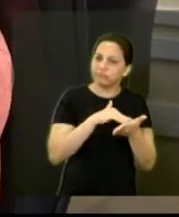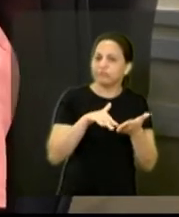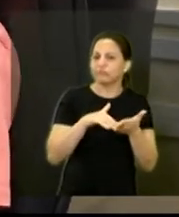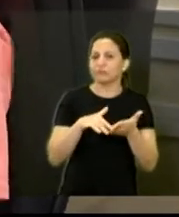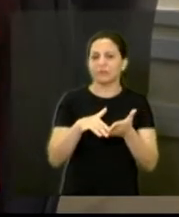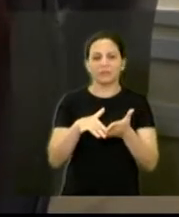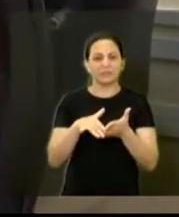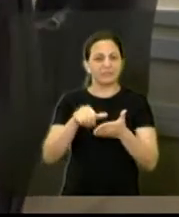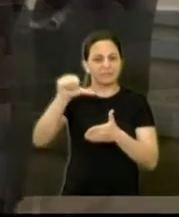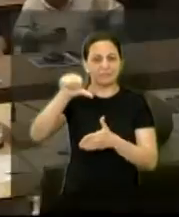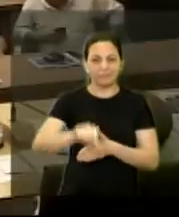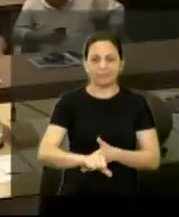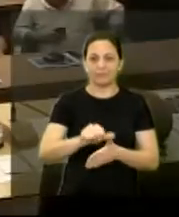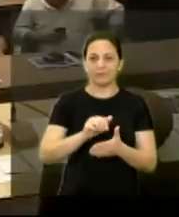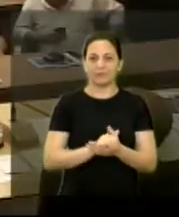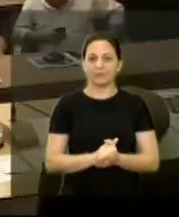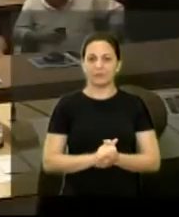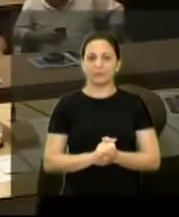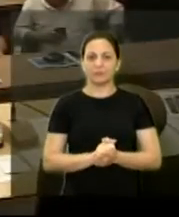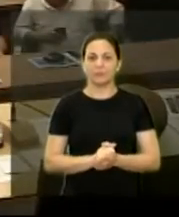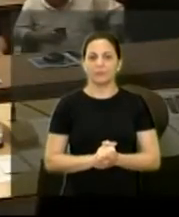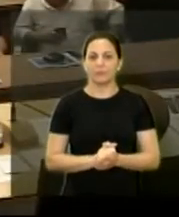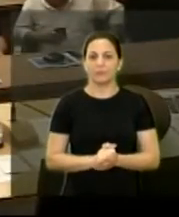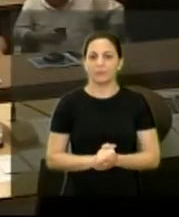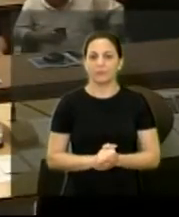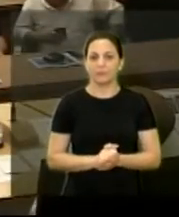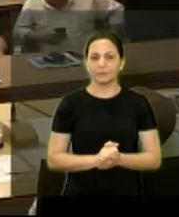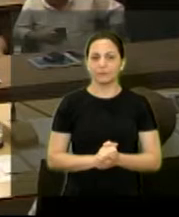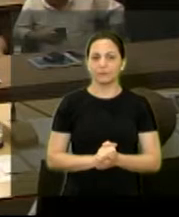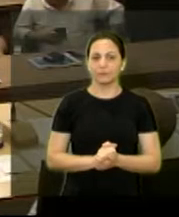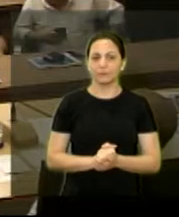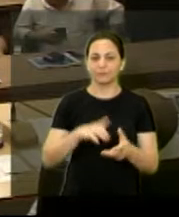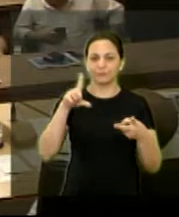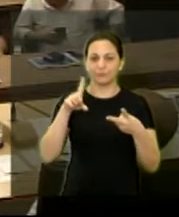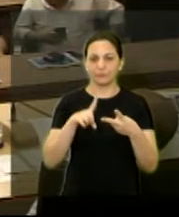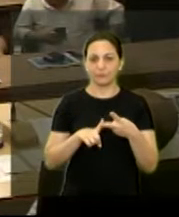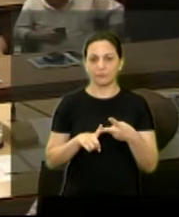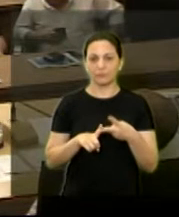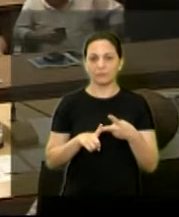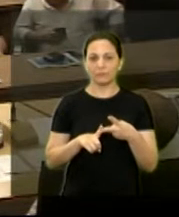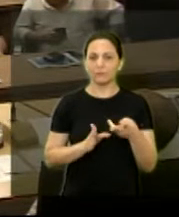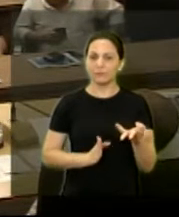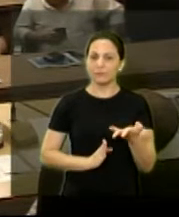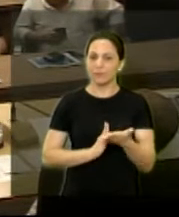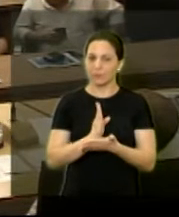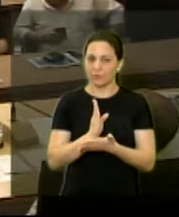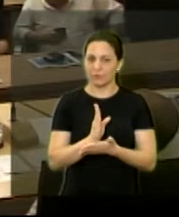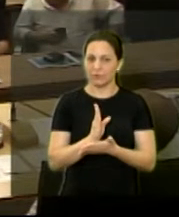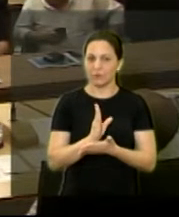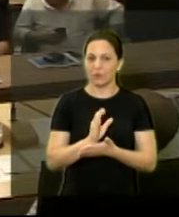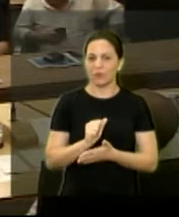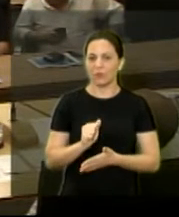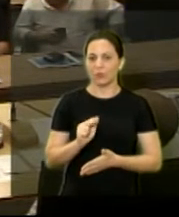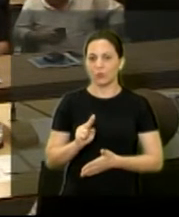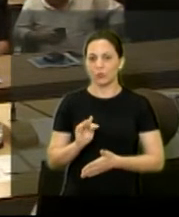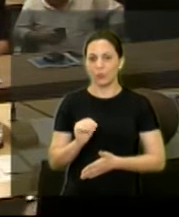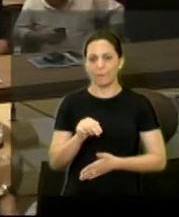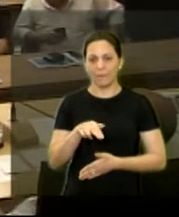relação à aprovação automática de